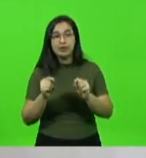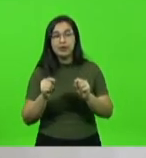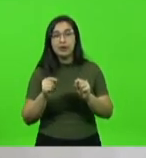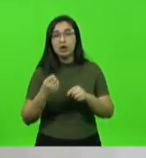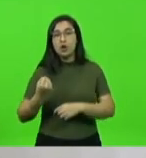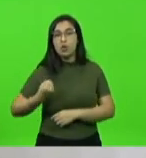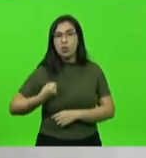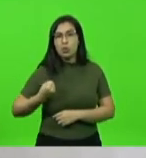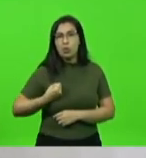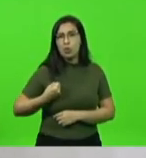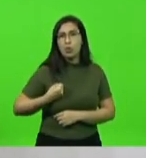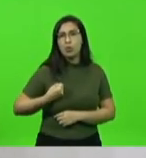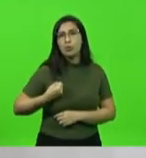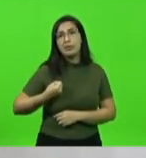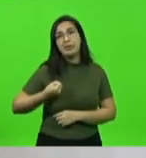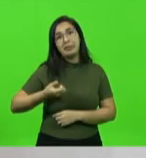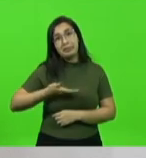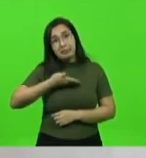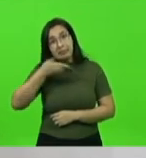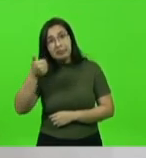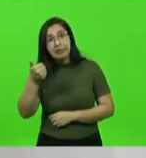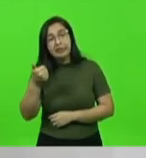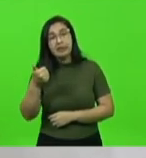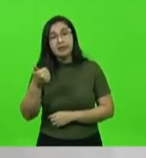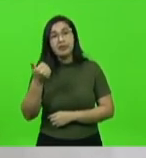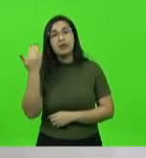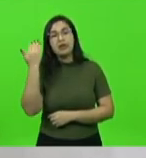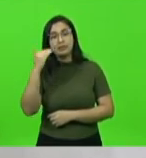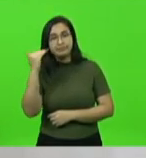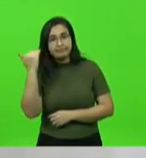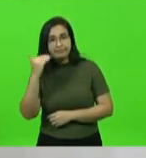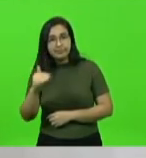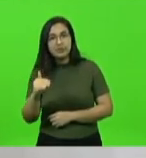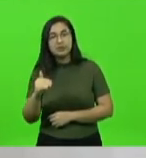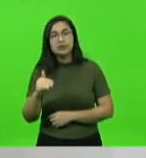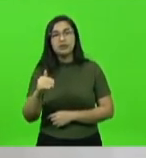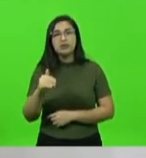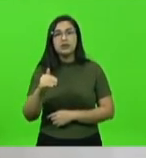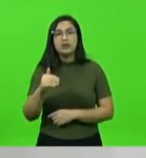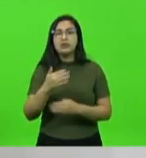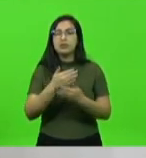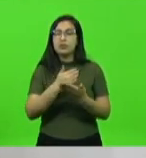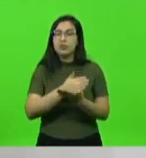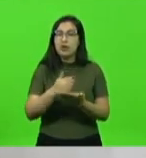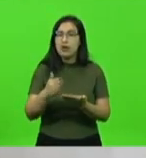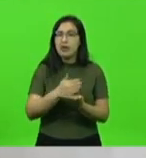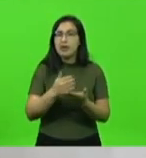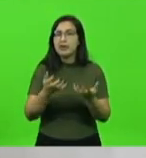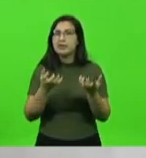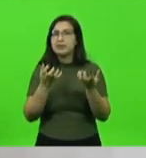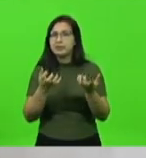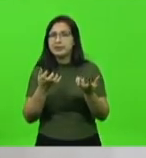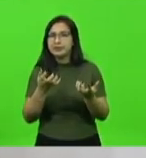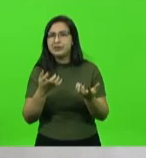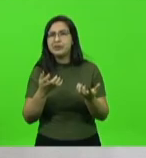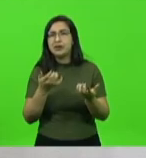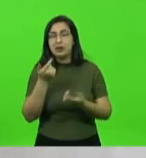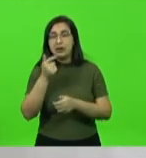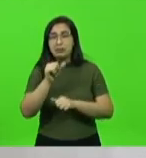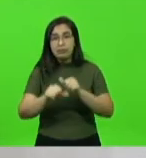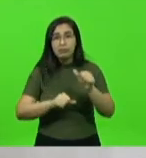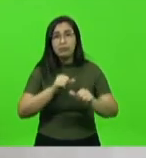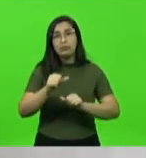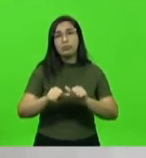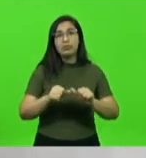fossem melhores. Eu entendo até que o que se foi buscado já está defasado. O que é devido a